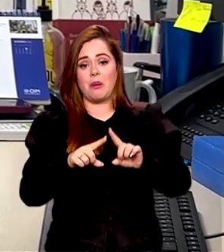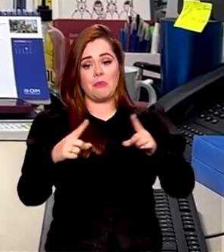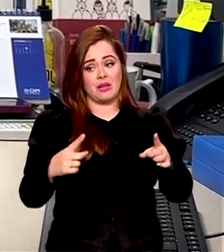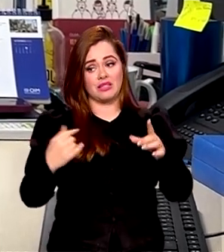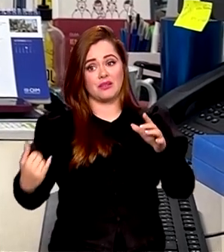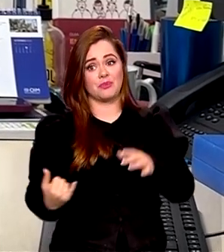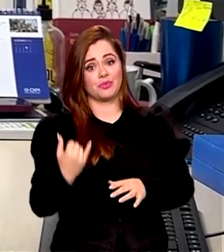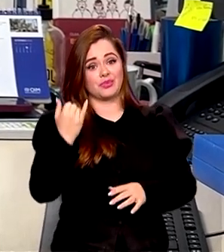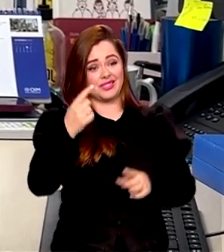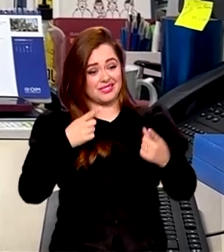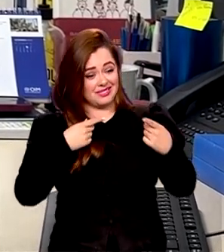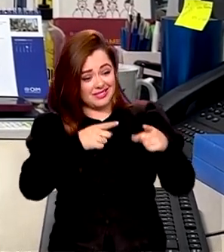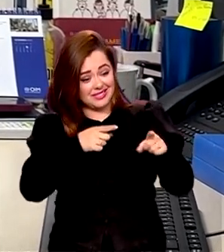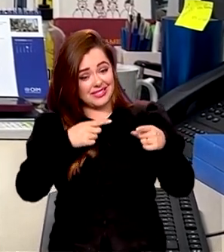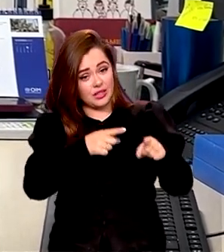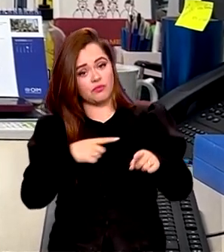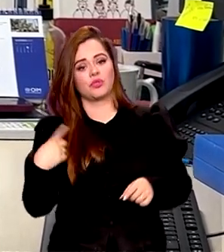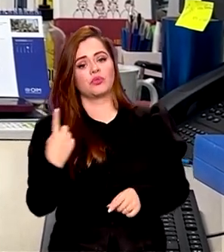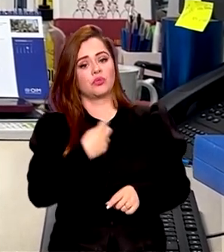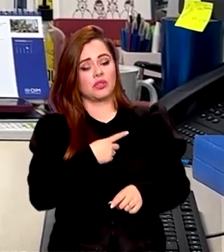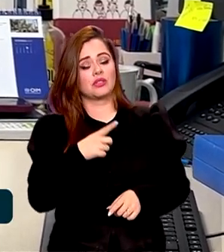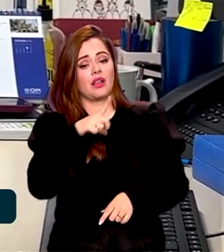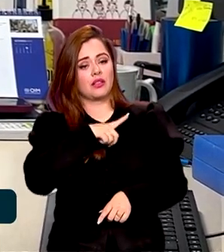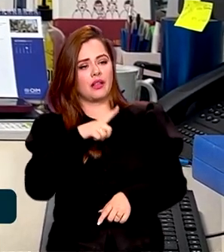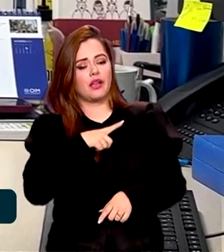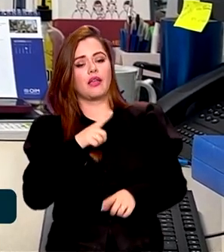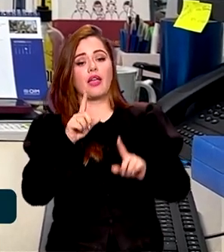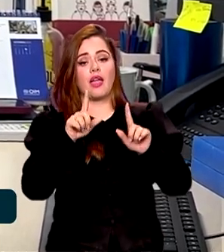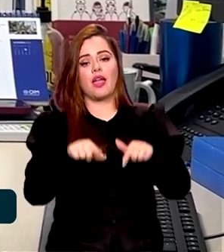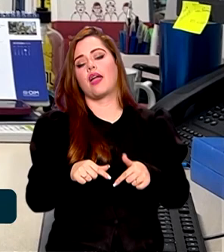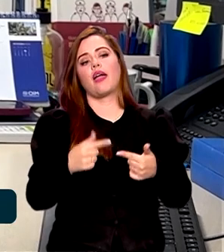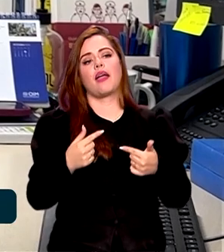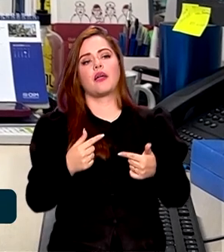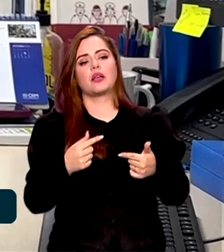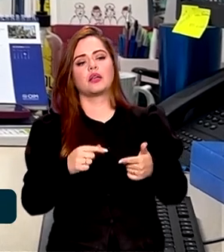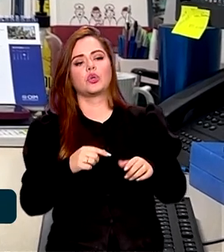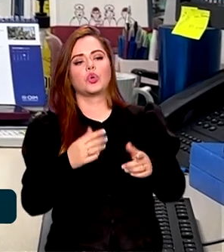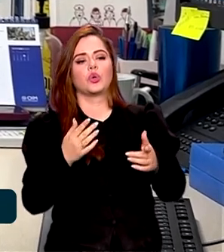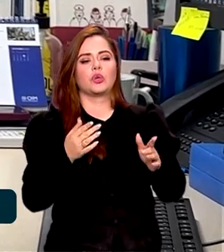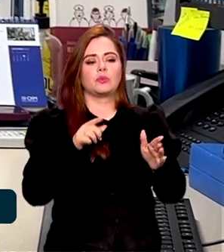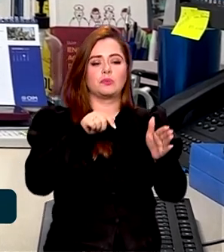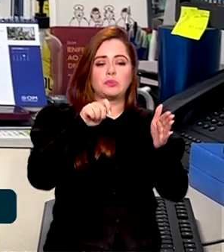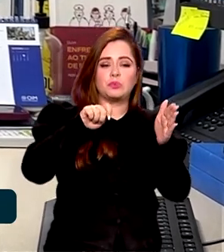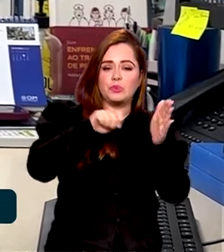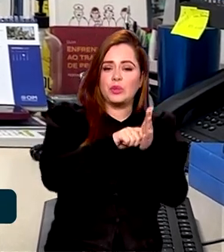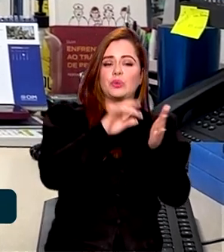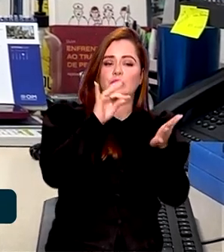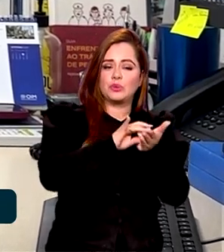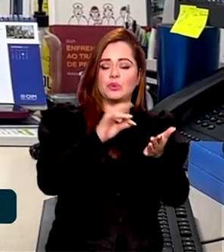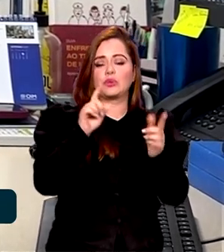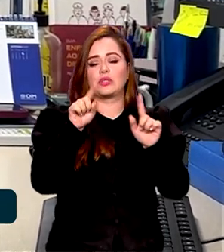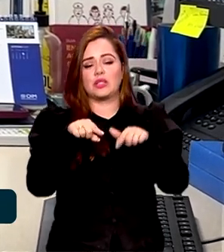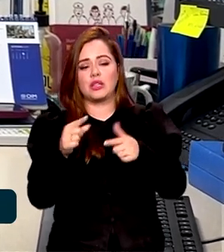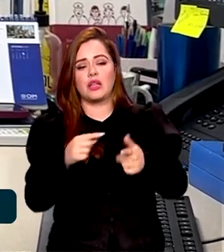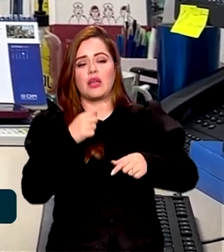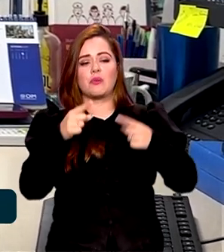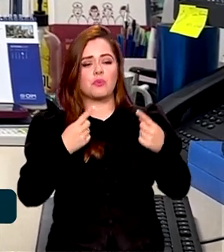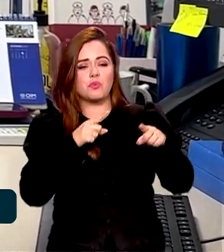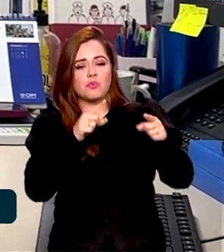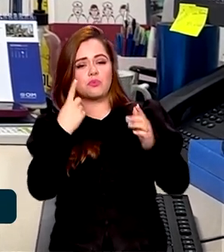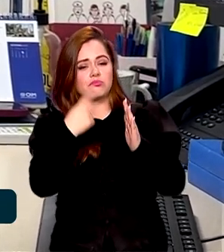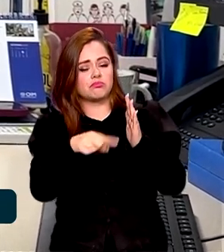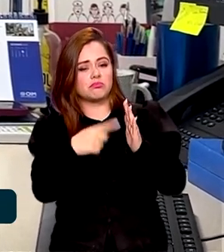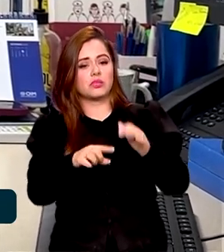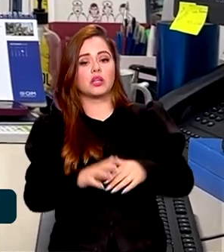desafios que a gente tem, ou a questão da subnotificação, que é muito alta também, é um desafio para esse enfrentamento.